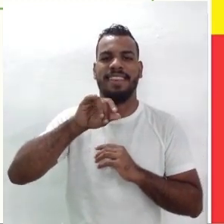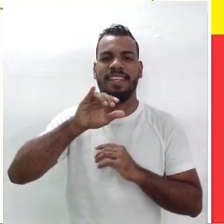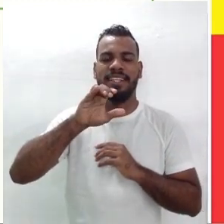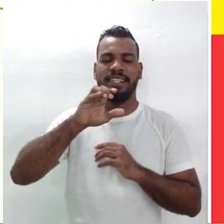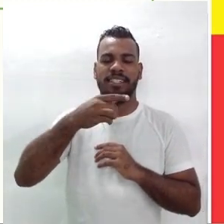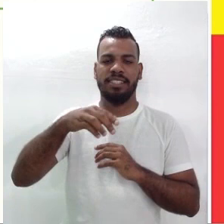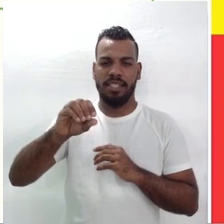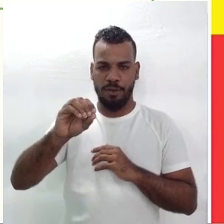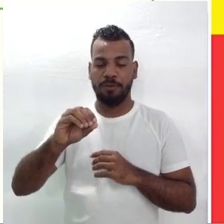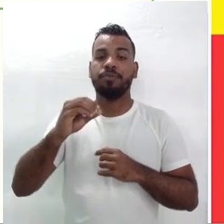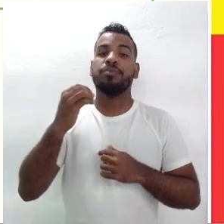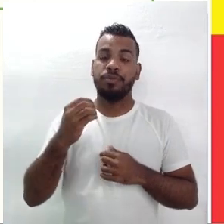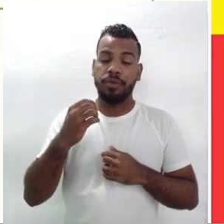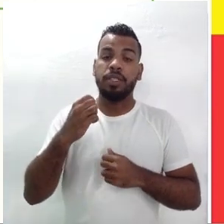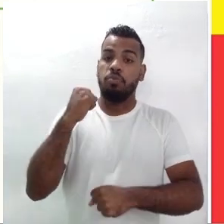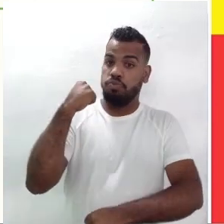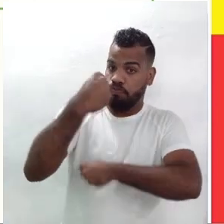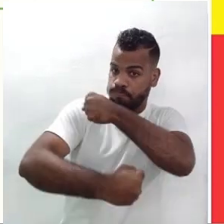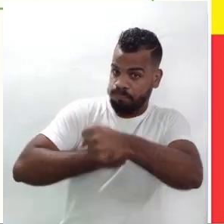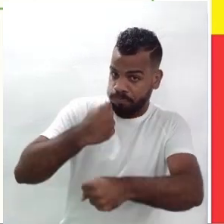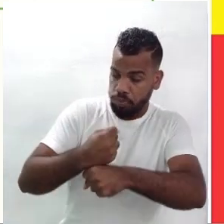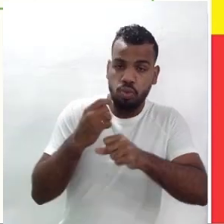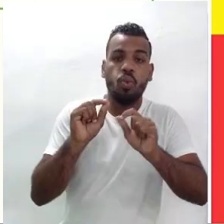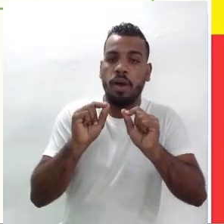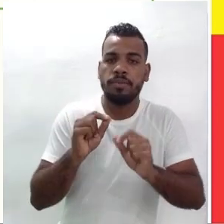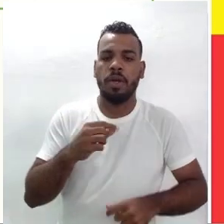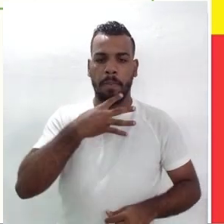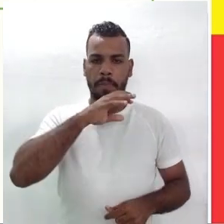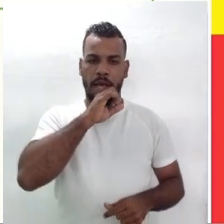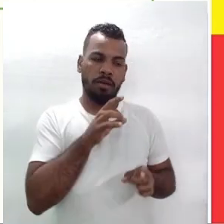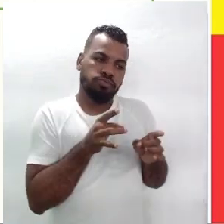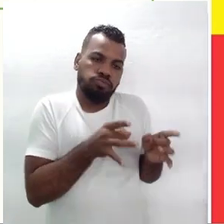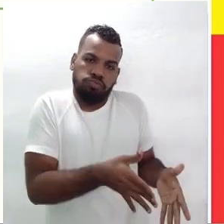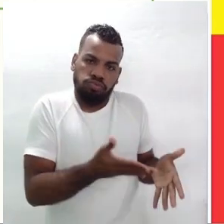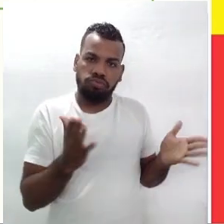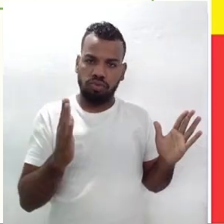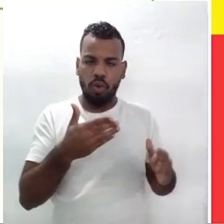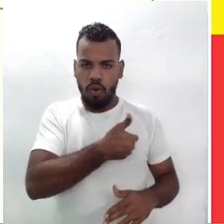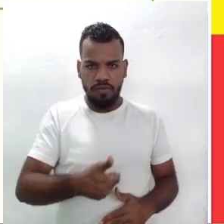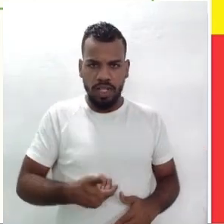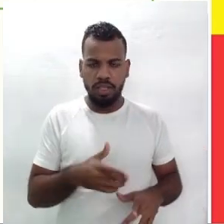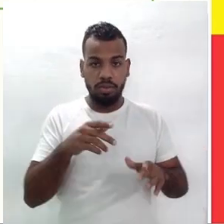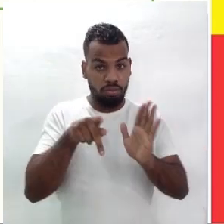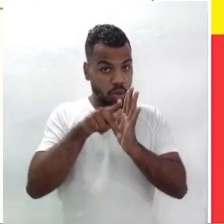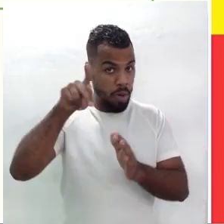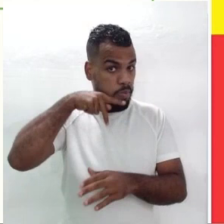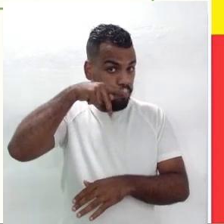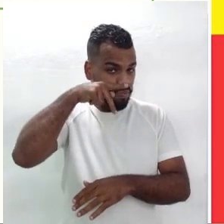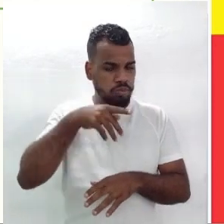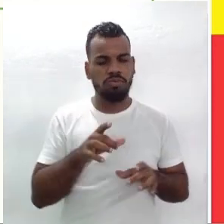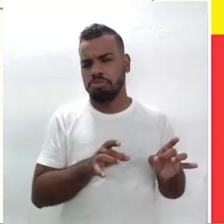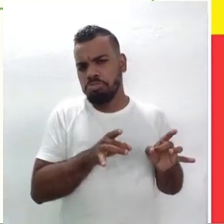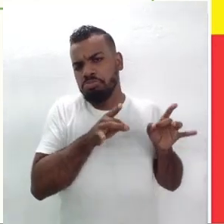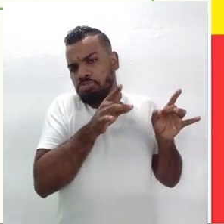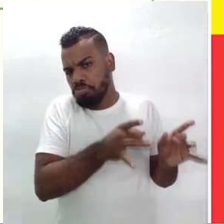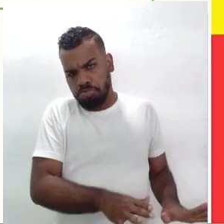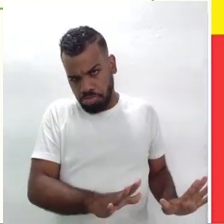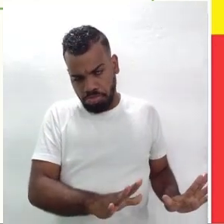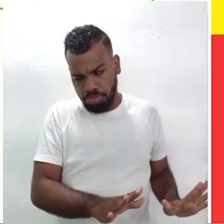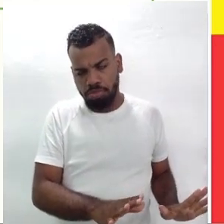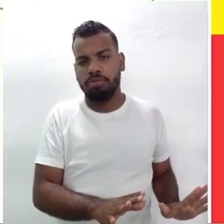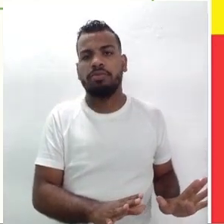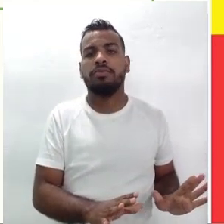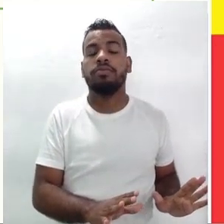seguinte, o pai deixa o governo, o pai era envolvido com a política paraibana, ele deixa o